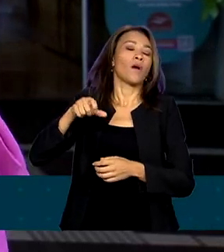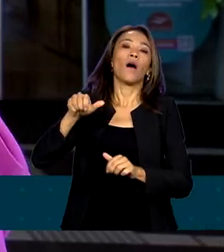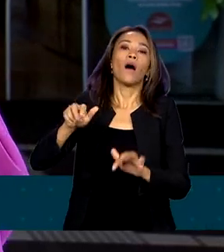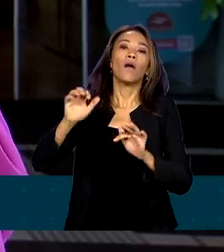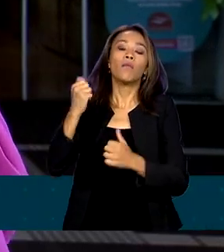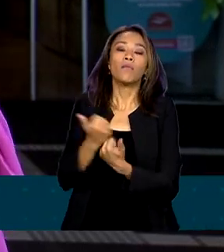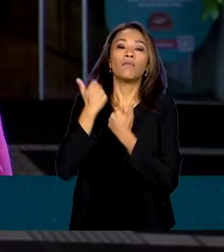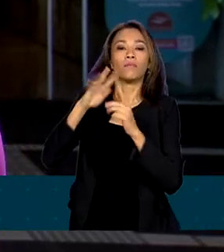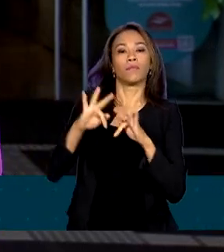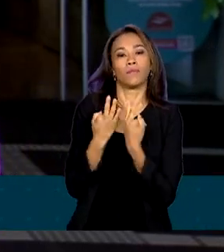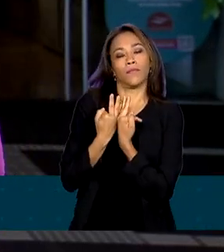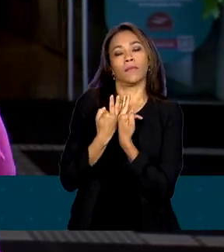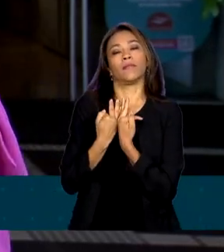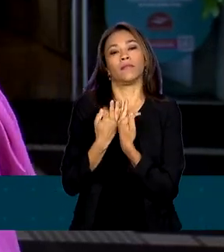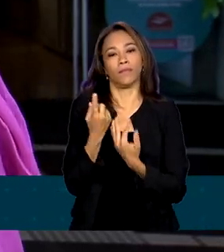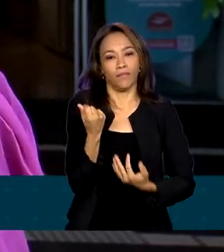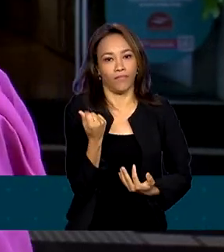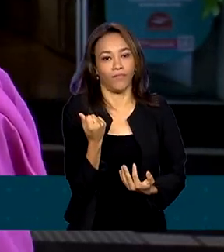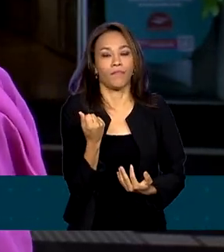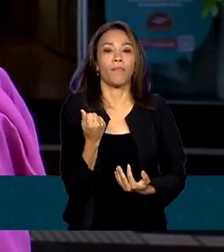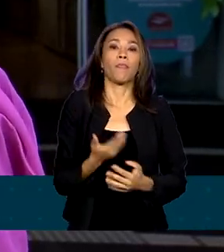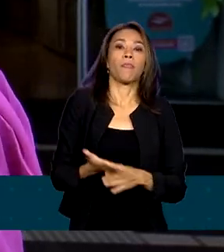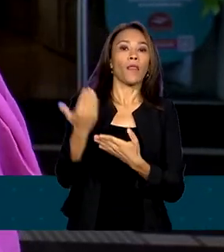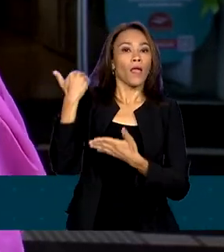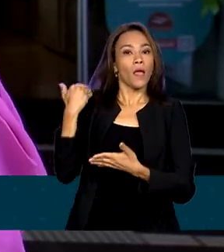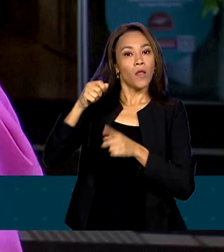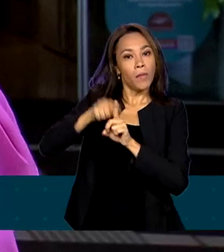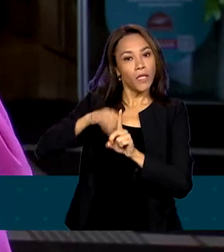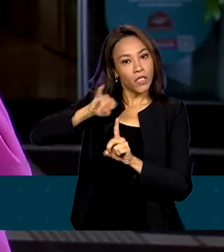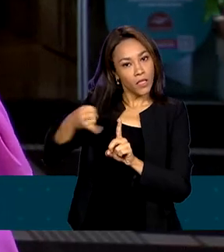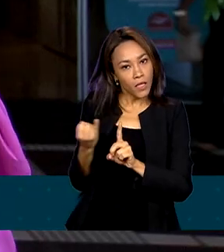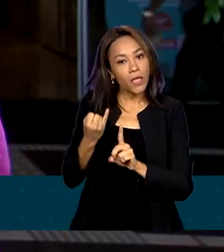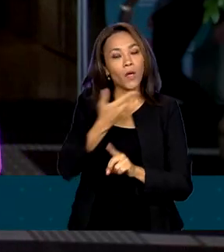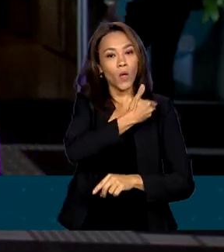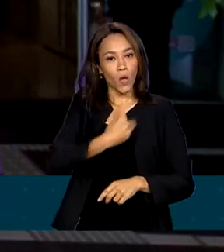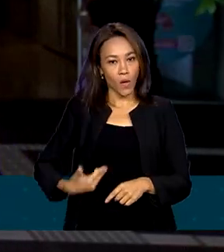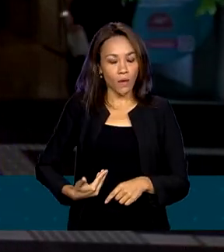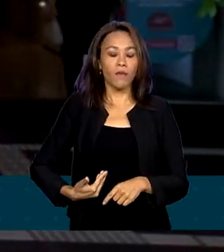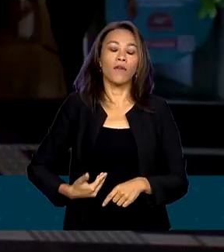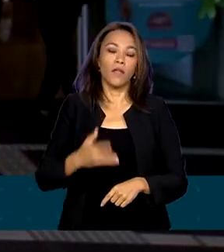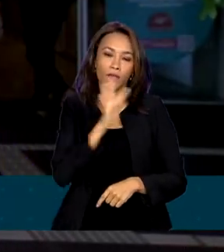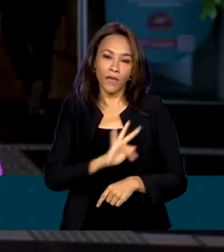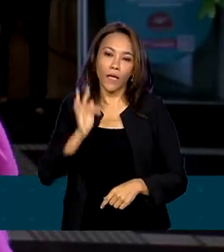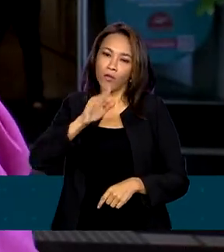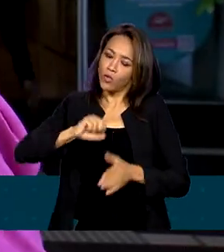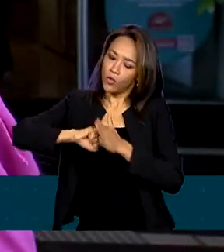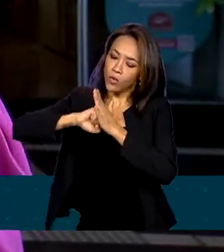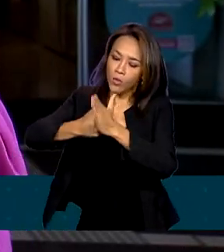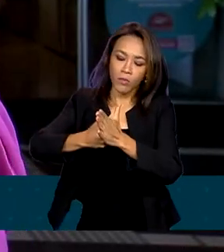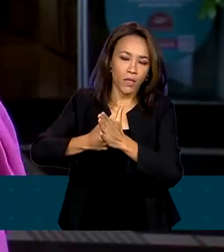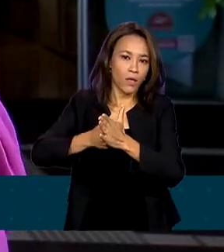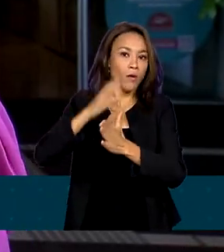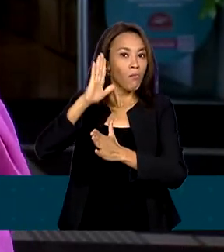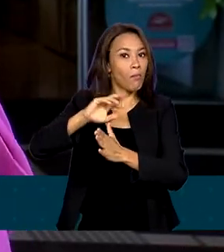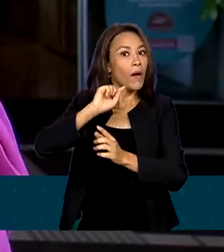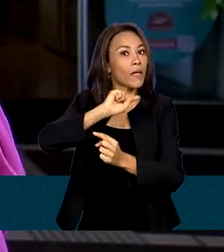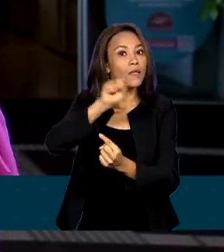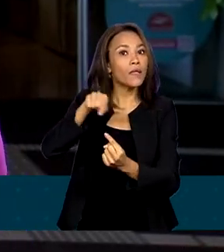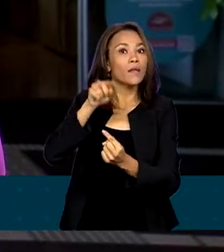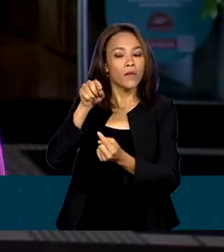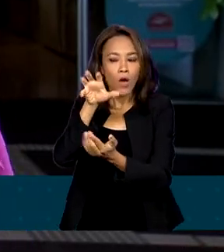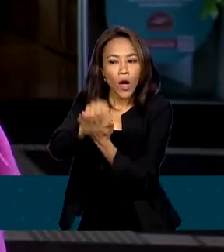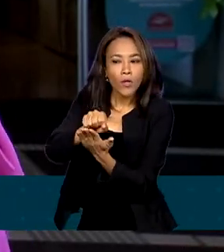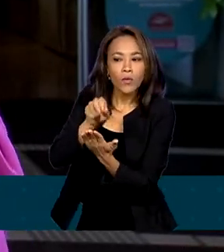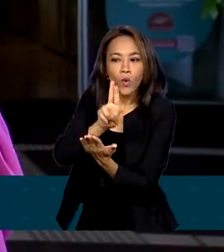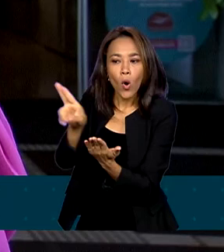chamar Bolsa Família. Em janeiro, o governo federal anunciou a suspensão desse tipo de empréstimo para atualizar o cadastro